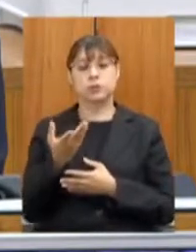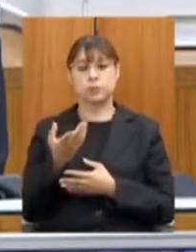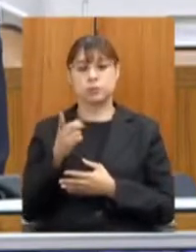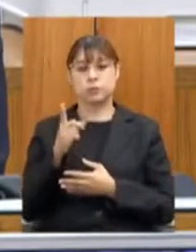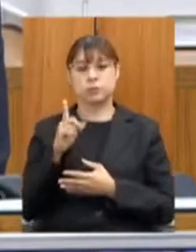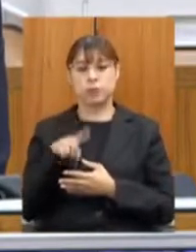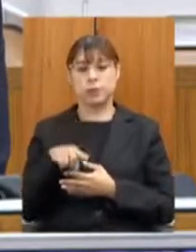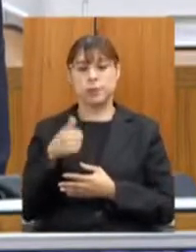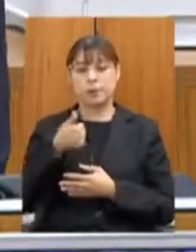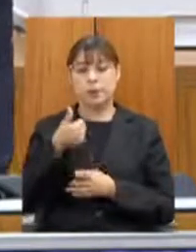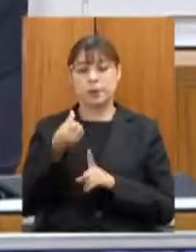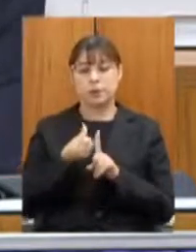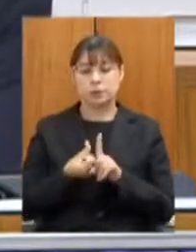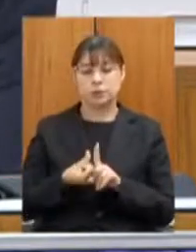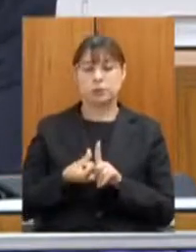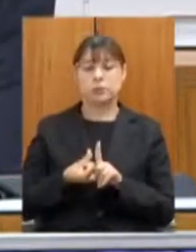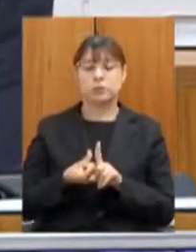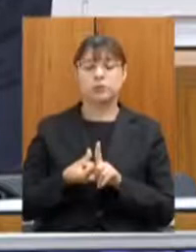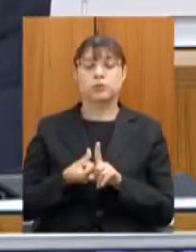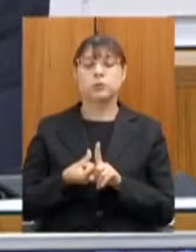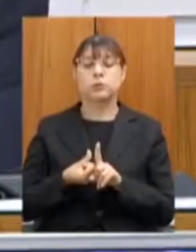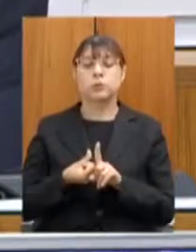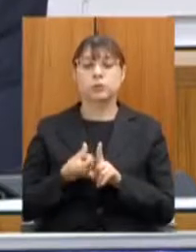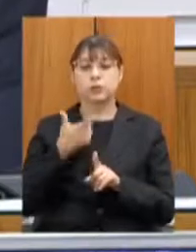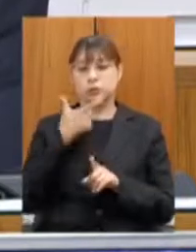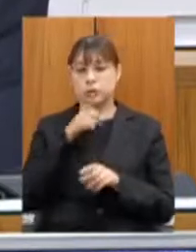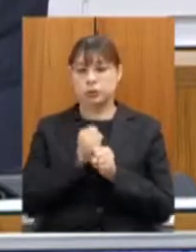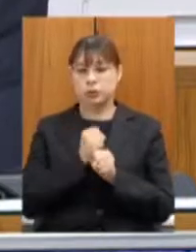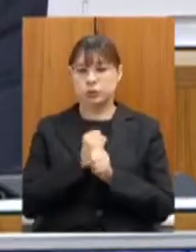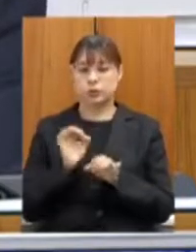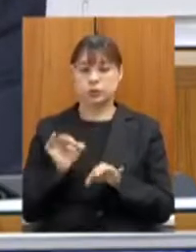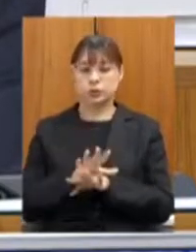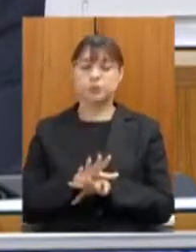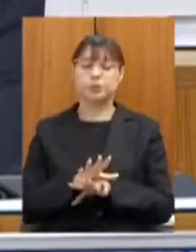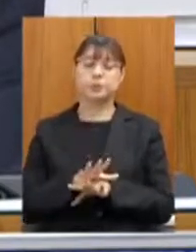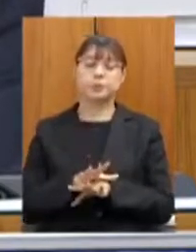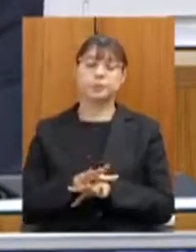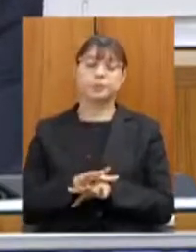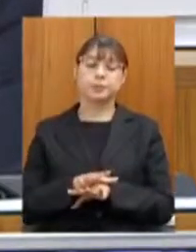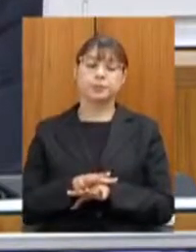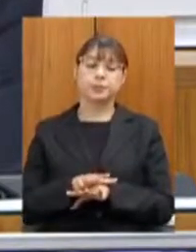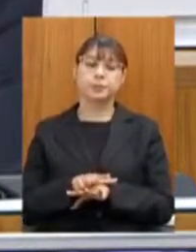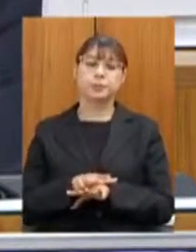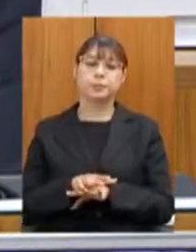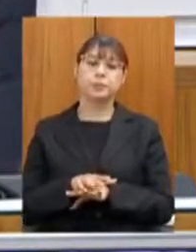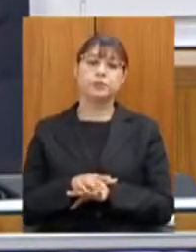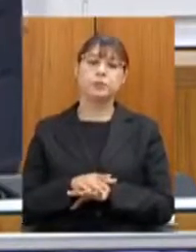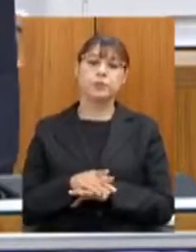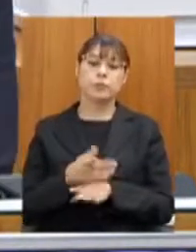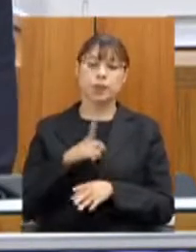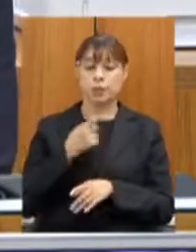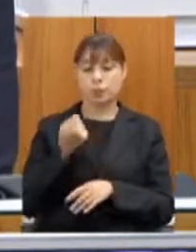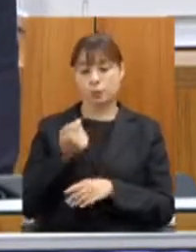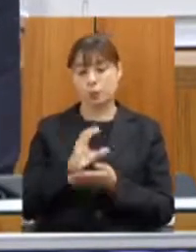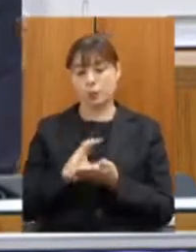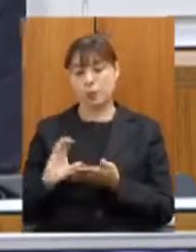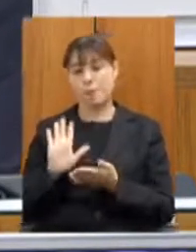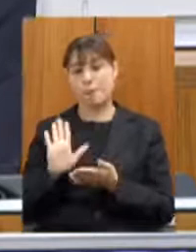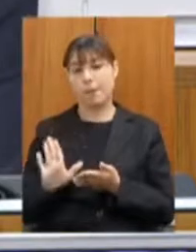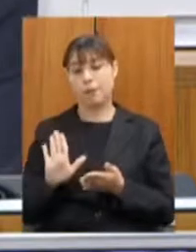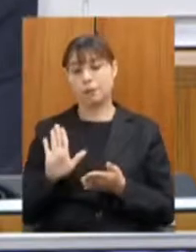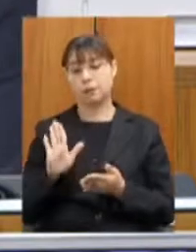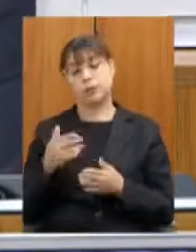essa é a nossa estratégia mesmo com poucos recursos a gente precisa estar com os projetos prontos